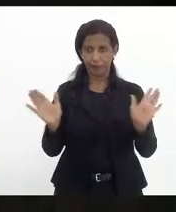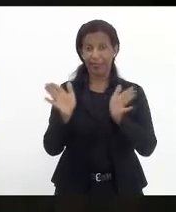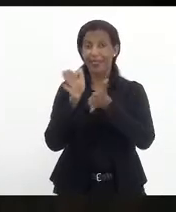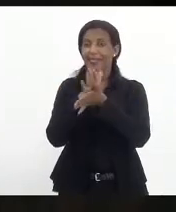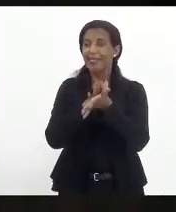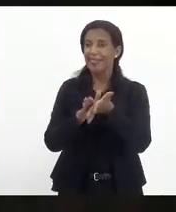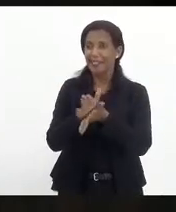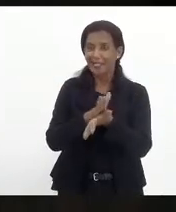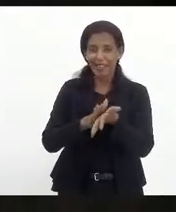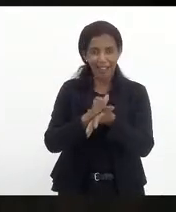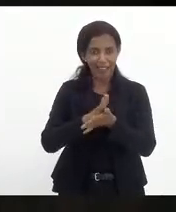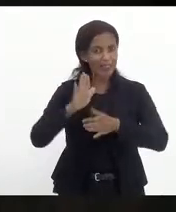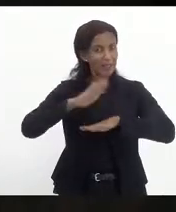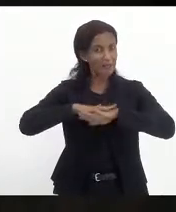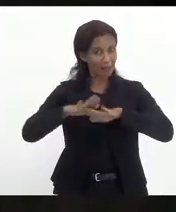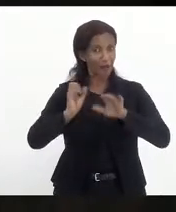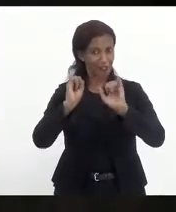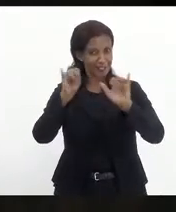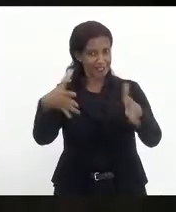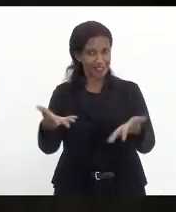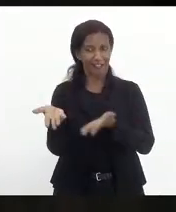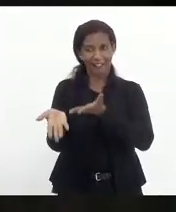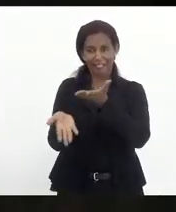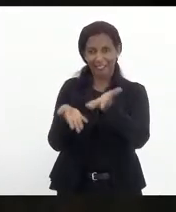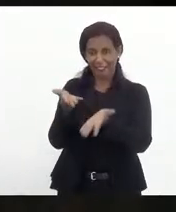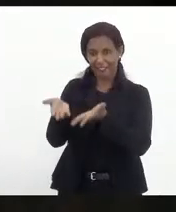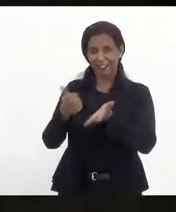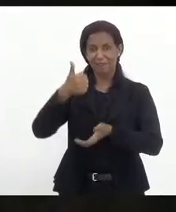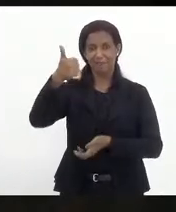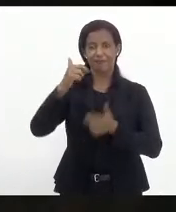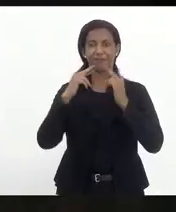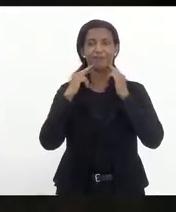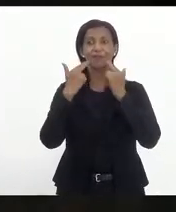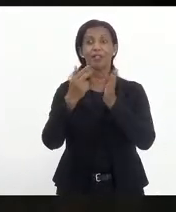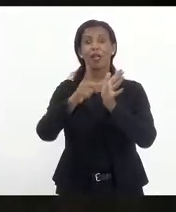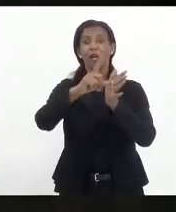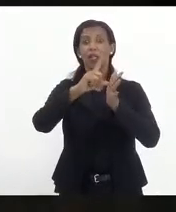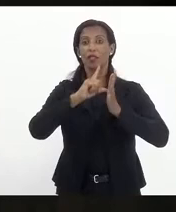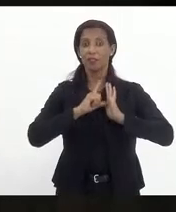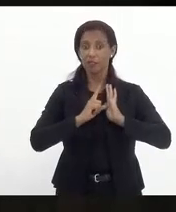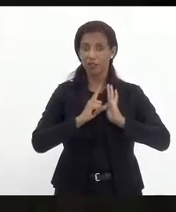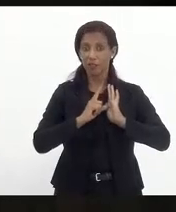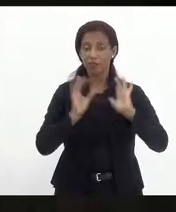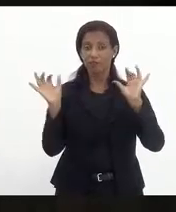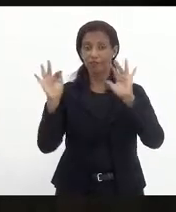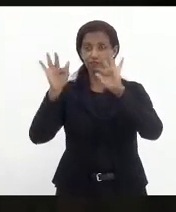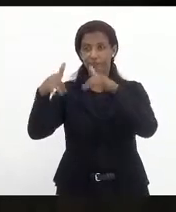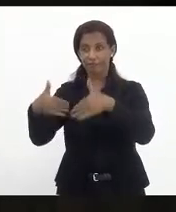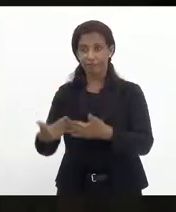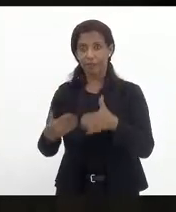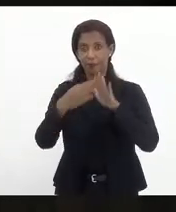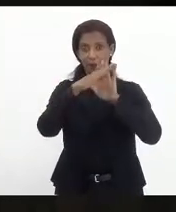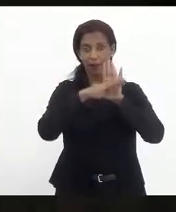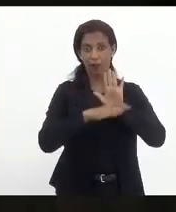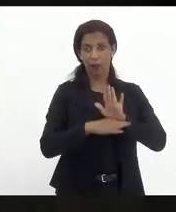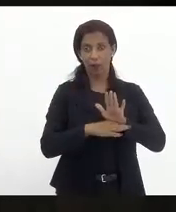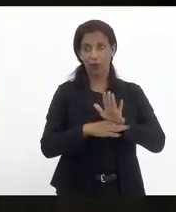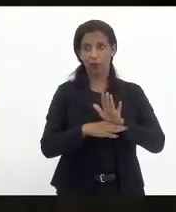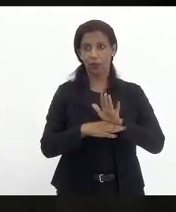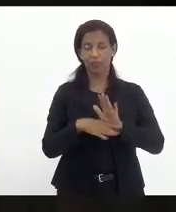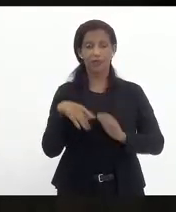Nada mais, agora sim, a tratar, na primeira sessão, a presença, antes de encerrar os trabalhos, pela ordem da deputada